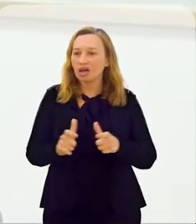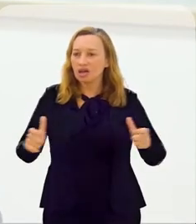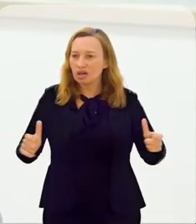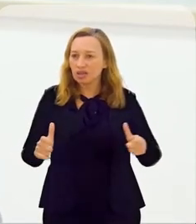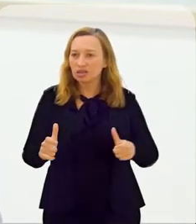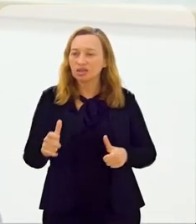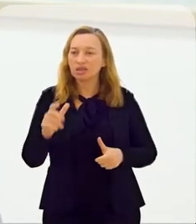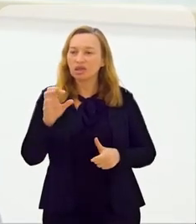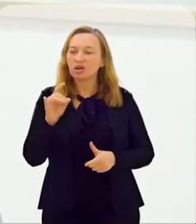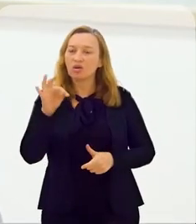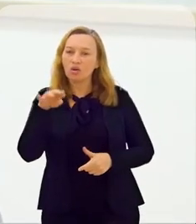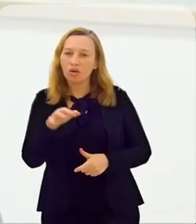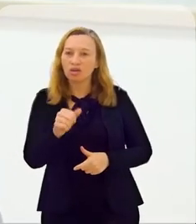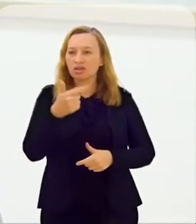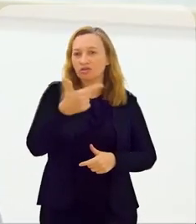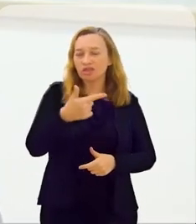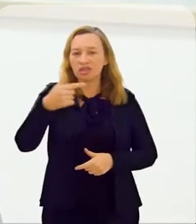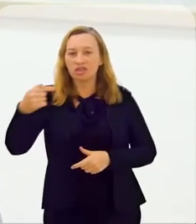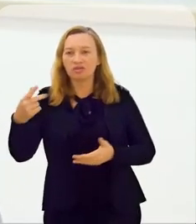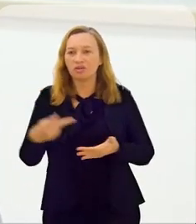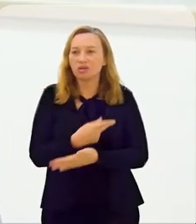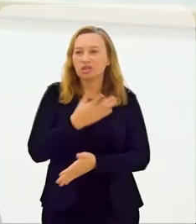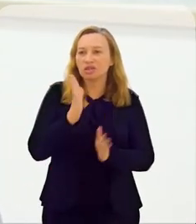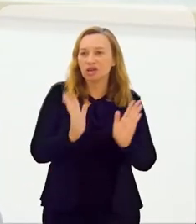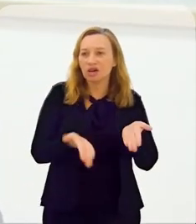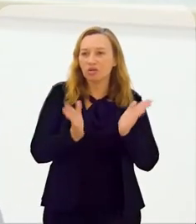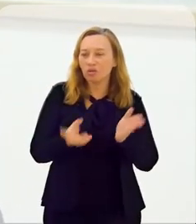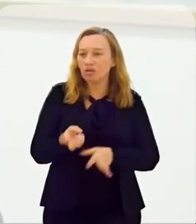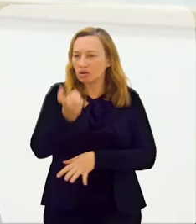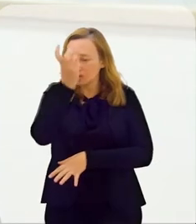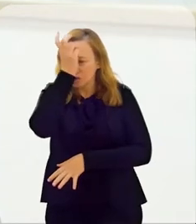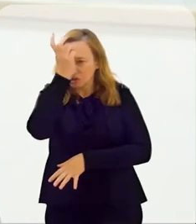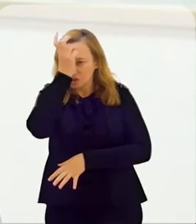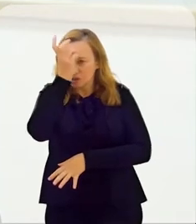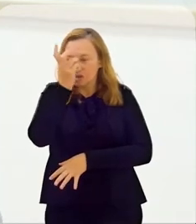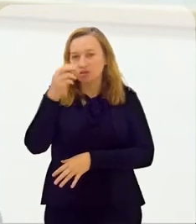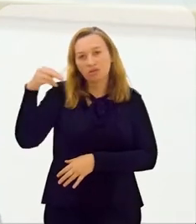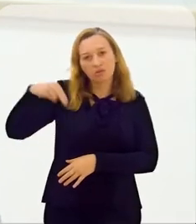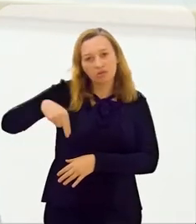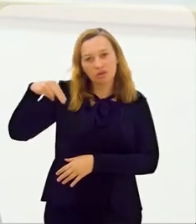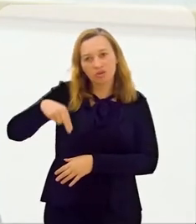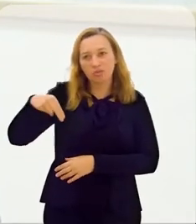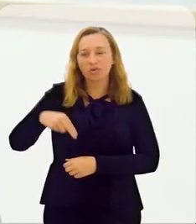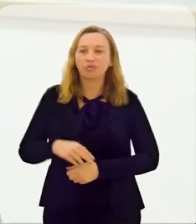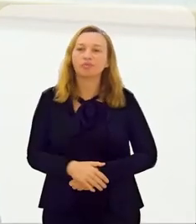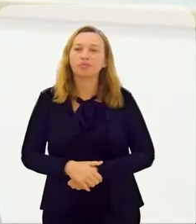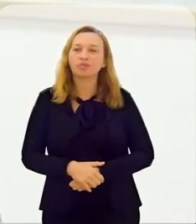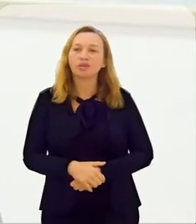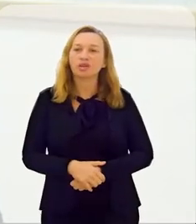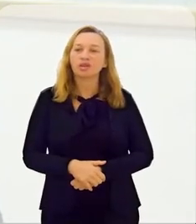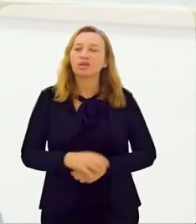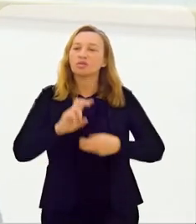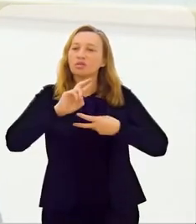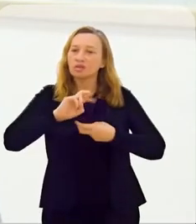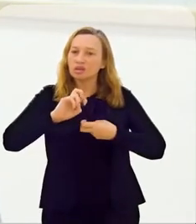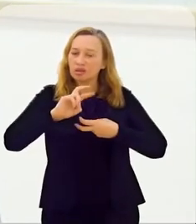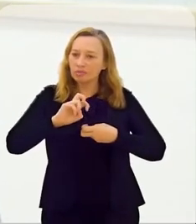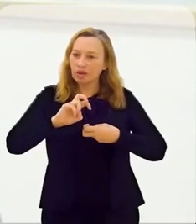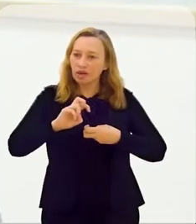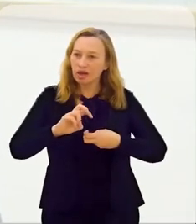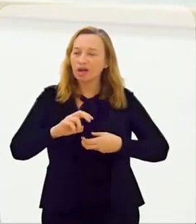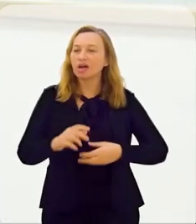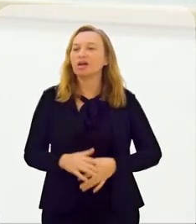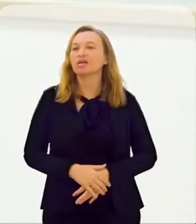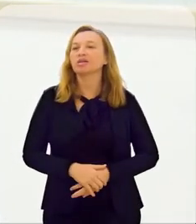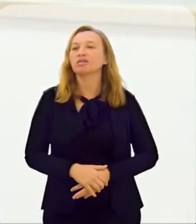Nós vamos ter um espaço muito grande na Cota 27, que vai acontecer agora no Egito, em novembro. E